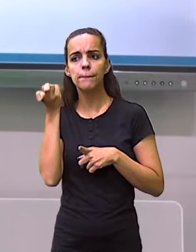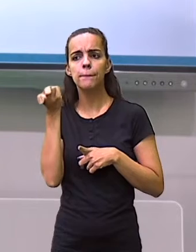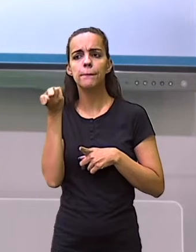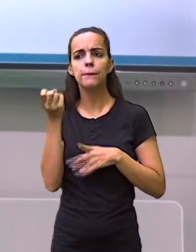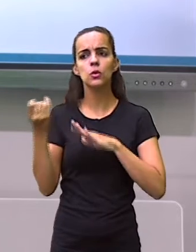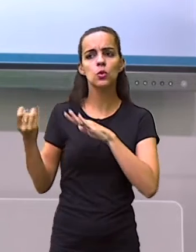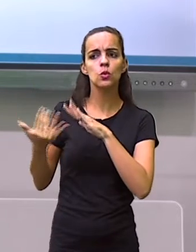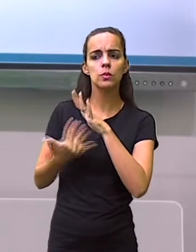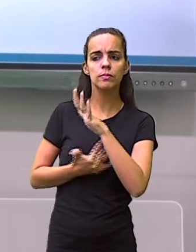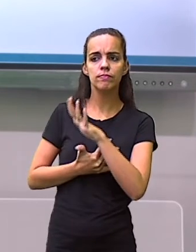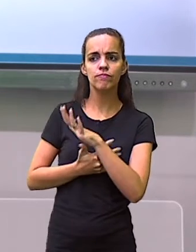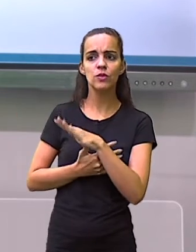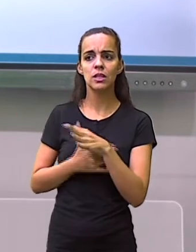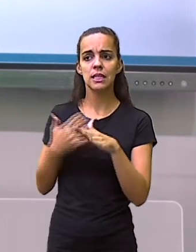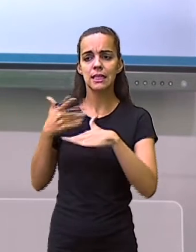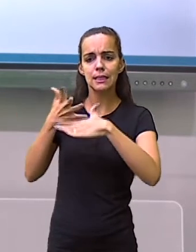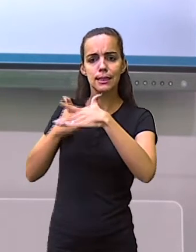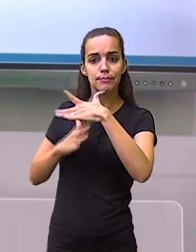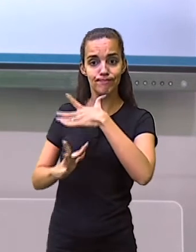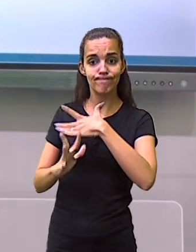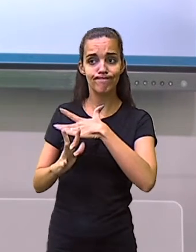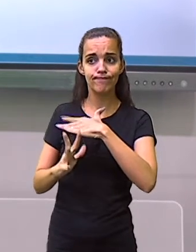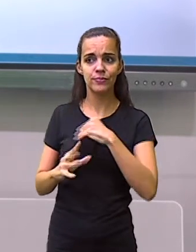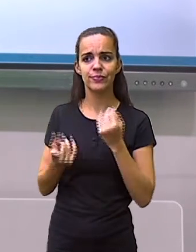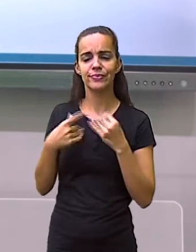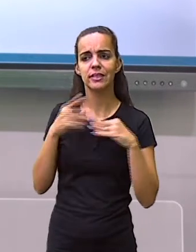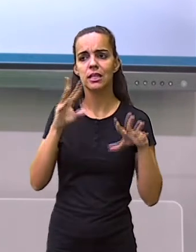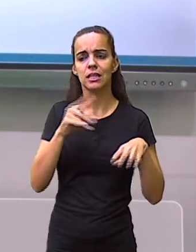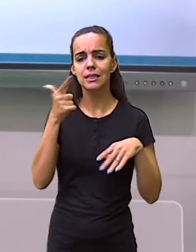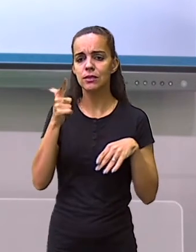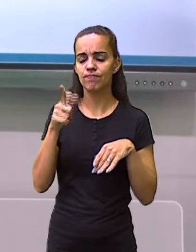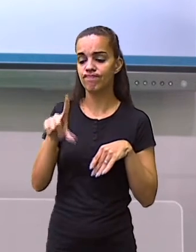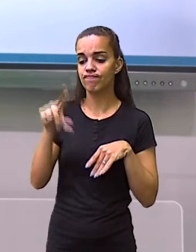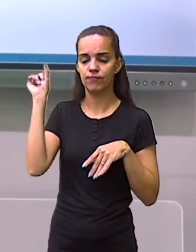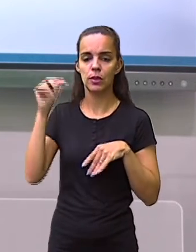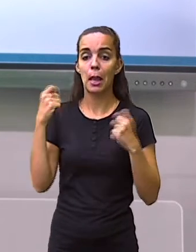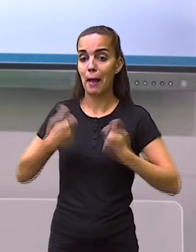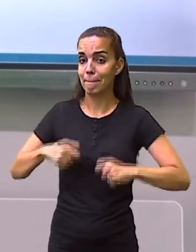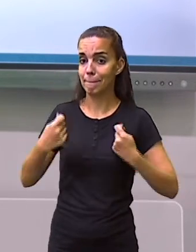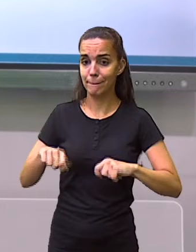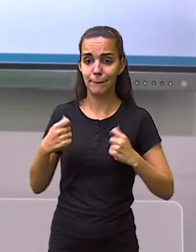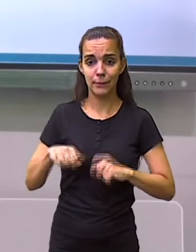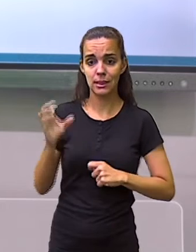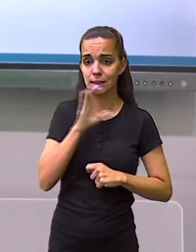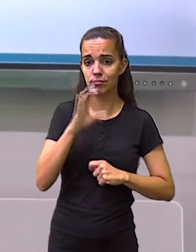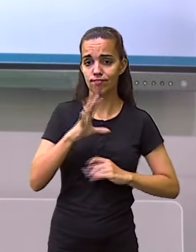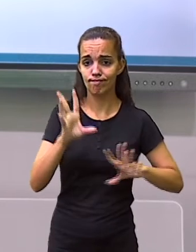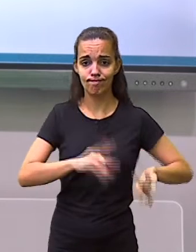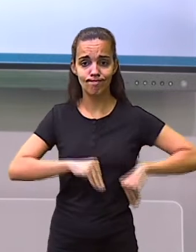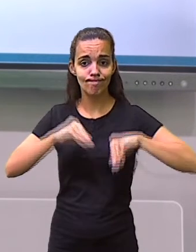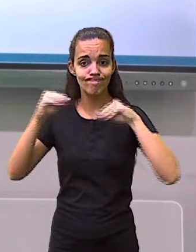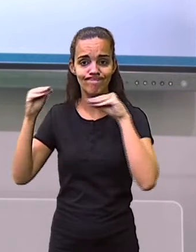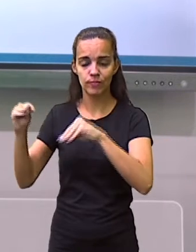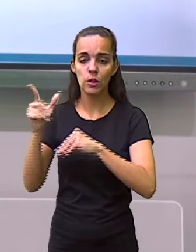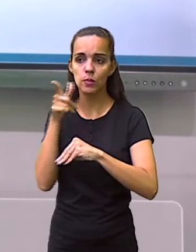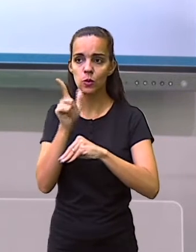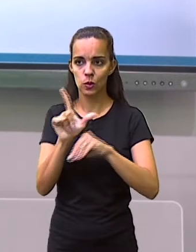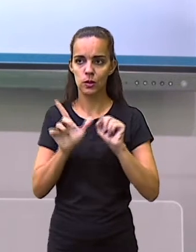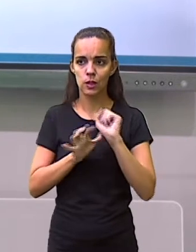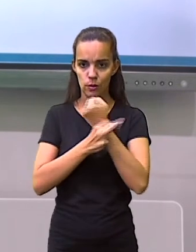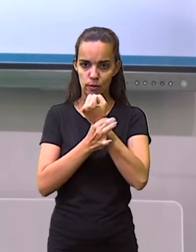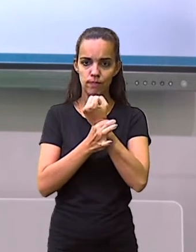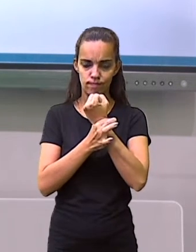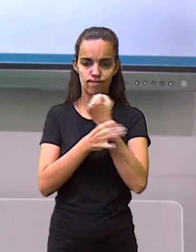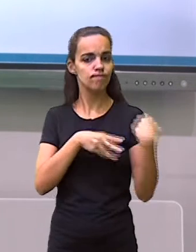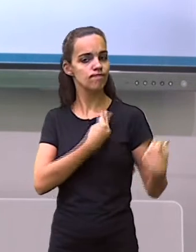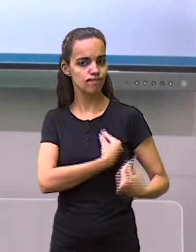população que está migrando não tem escolha e precisa se mudar para garantir a sua